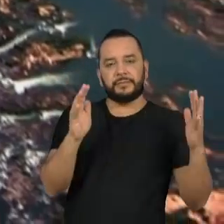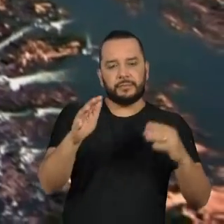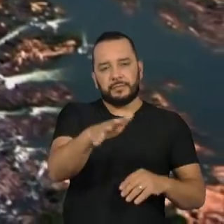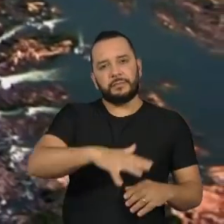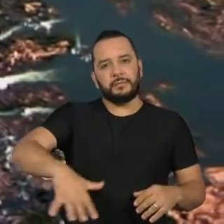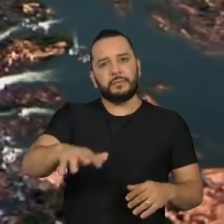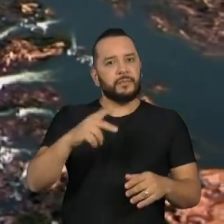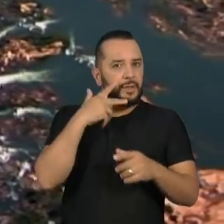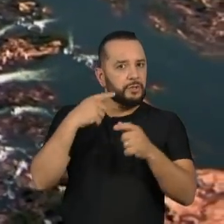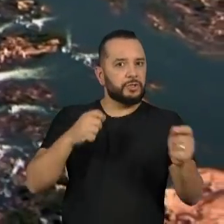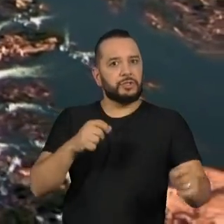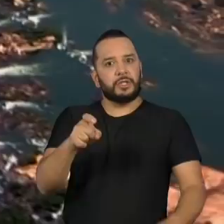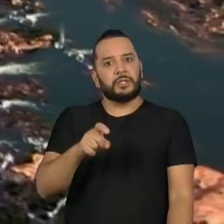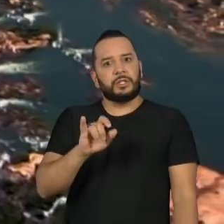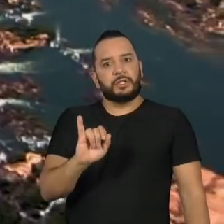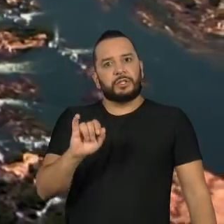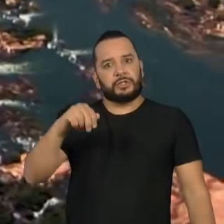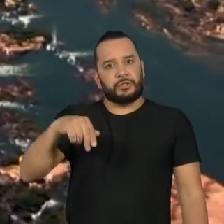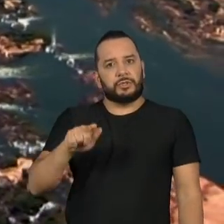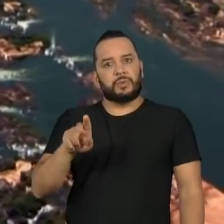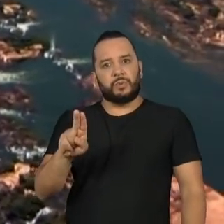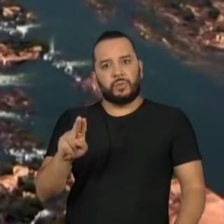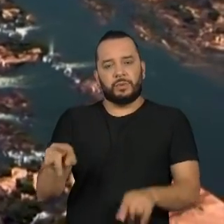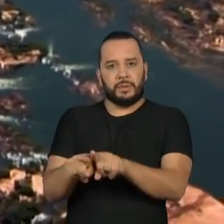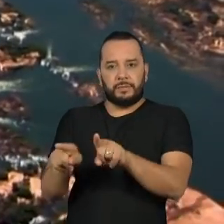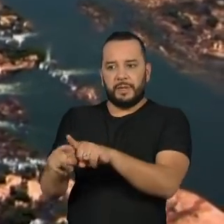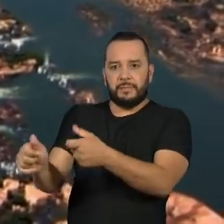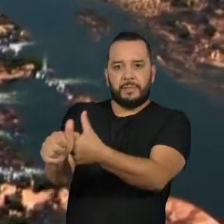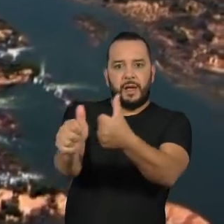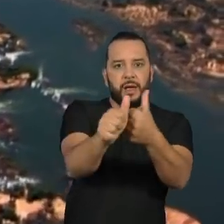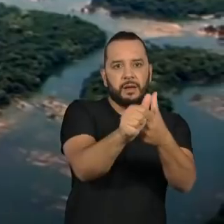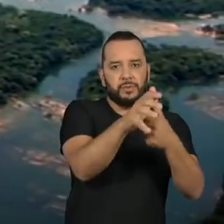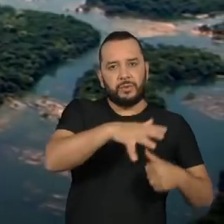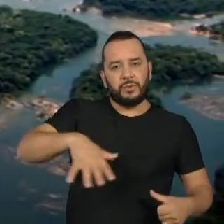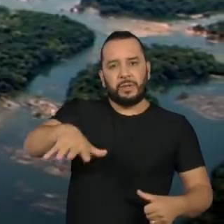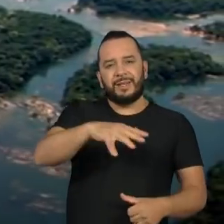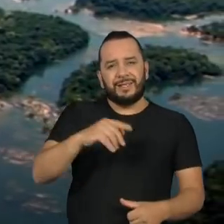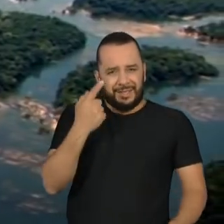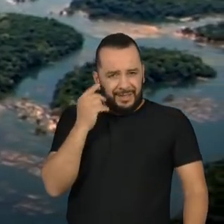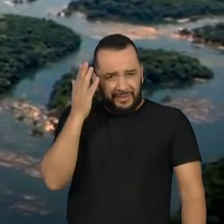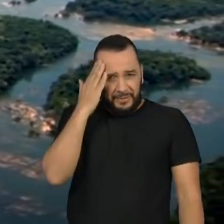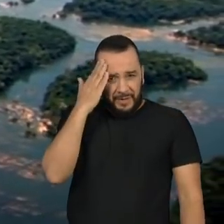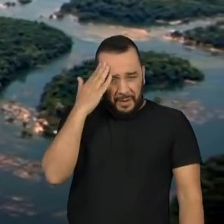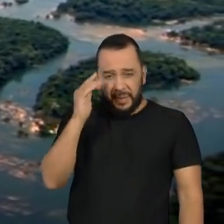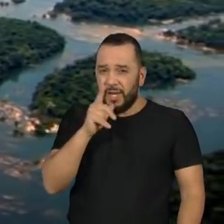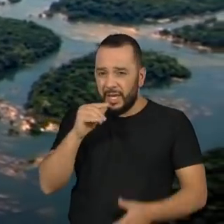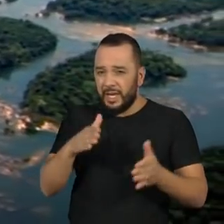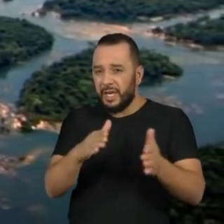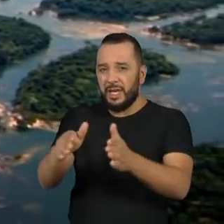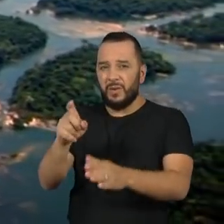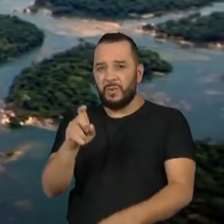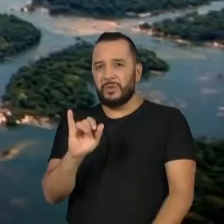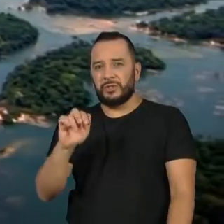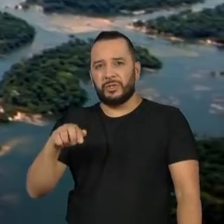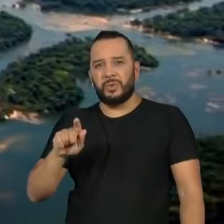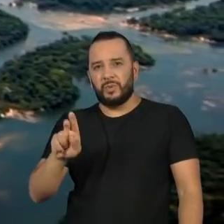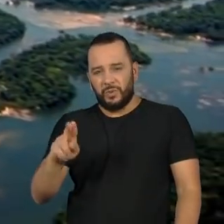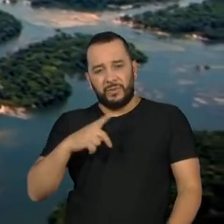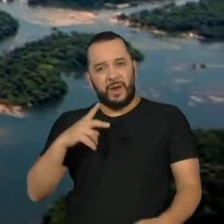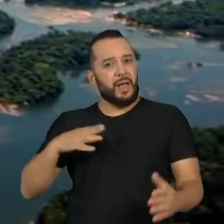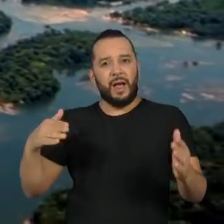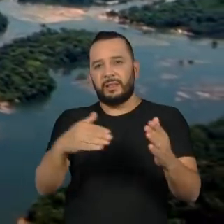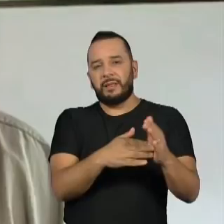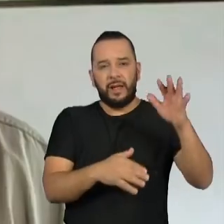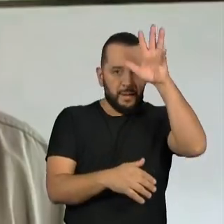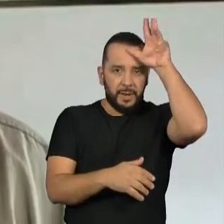indígena do Xingu e nos arredores. O rio Xingu se estende até o Amazonas. E no meio do caminho você tem grupos